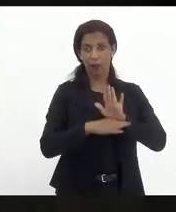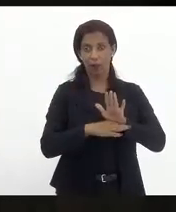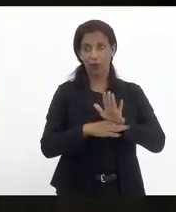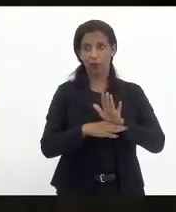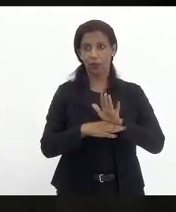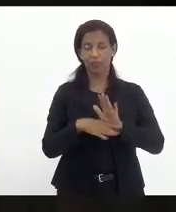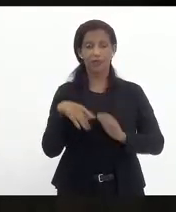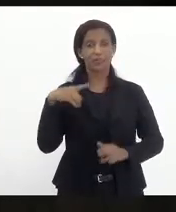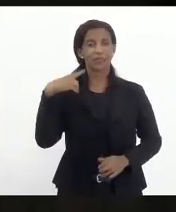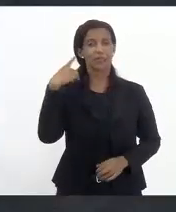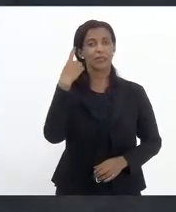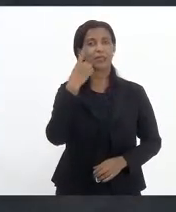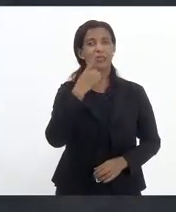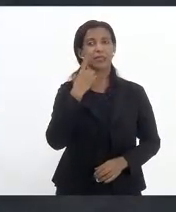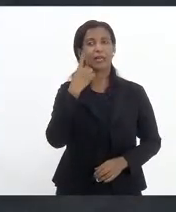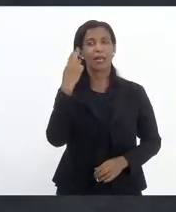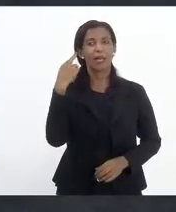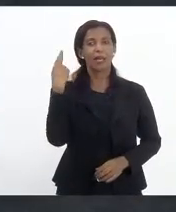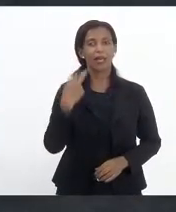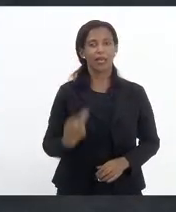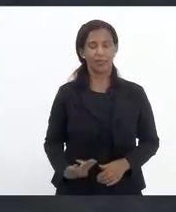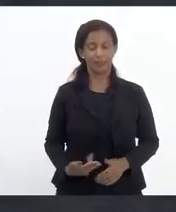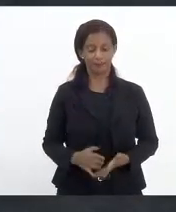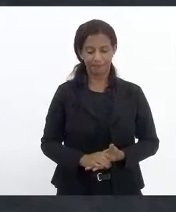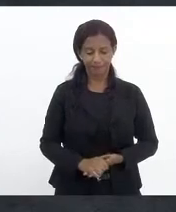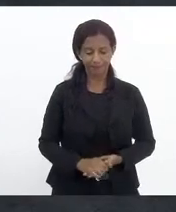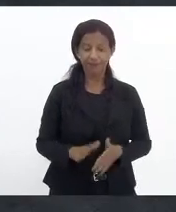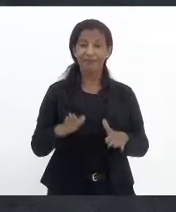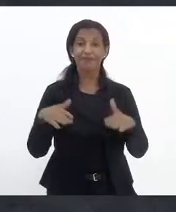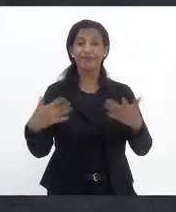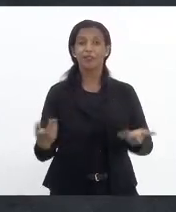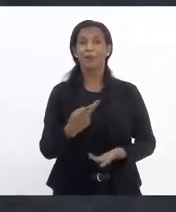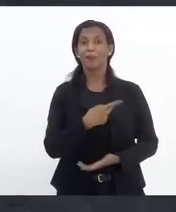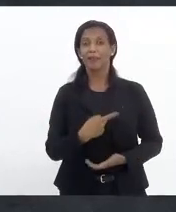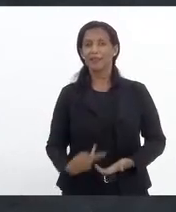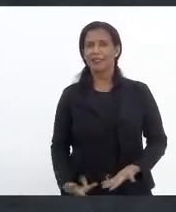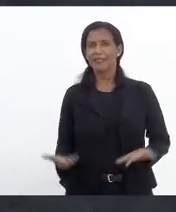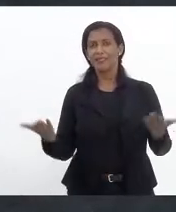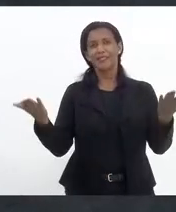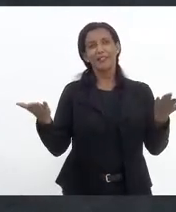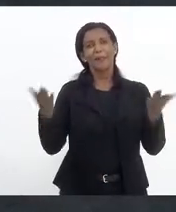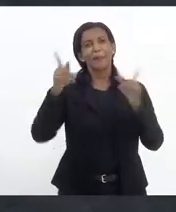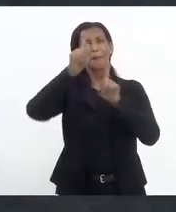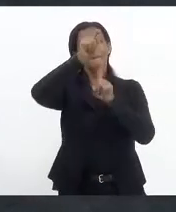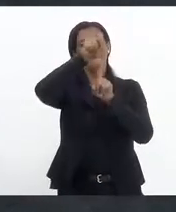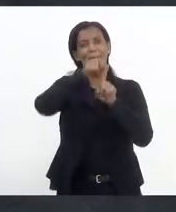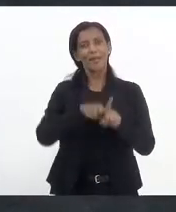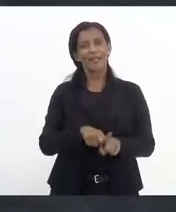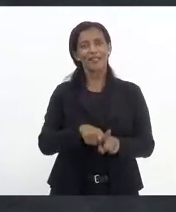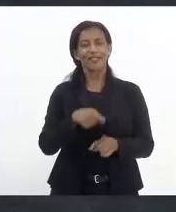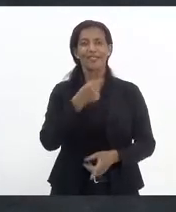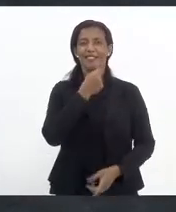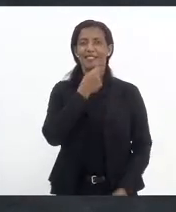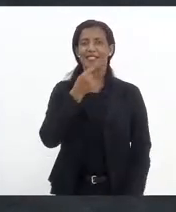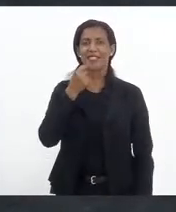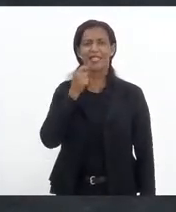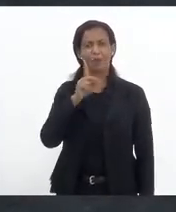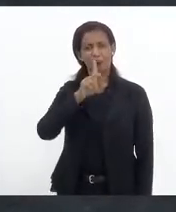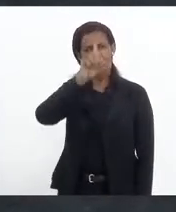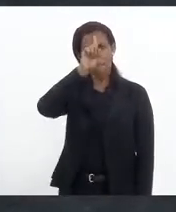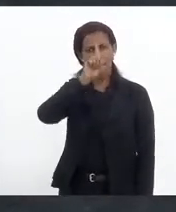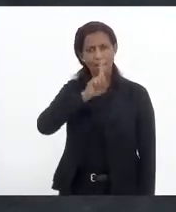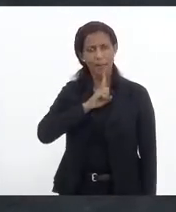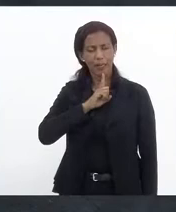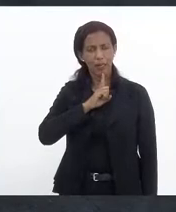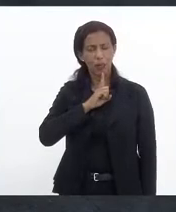Renata Souza. Senhor presidente, nós estamos aí no mês de setembro, setembro amarelo,